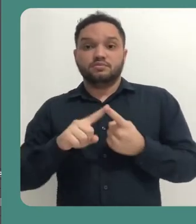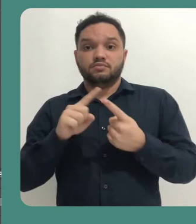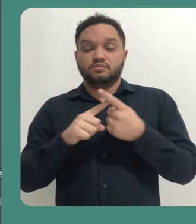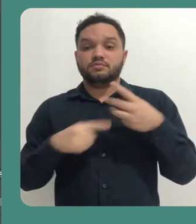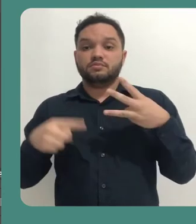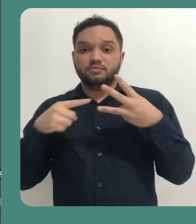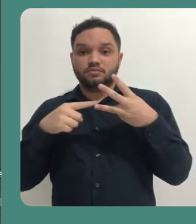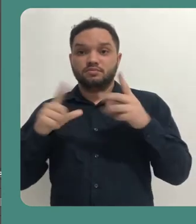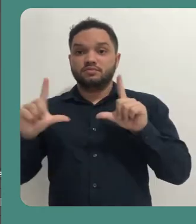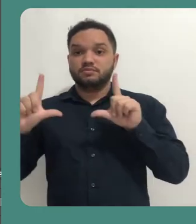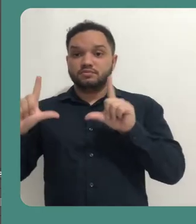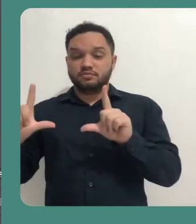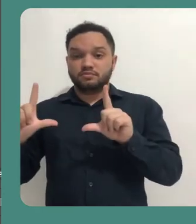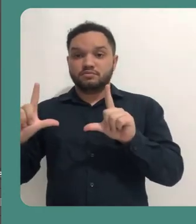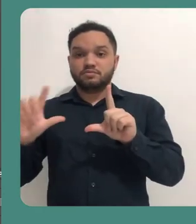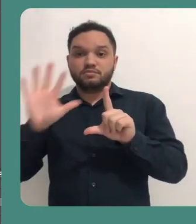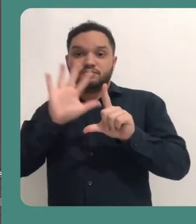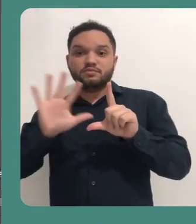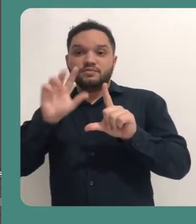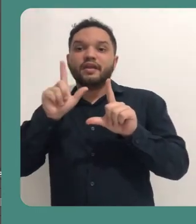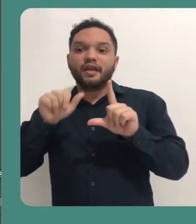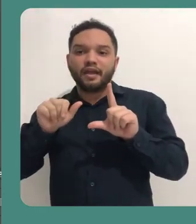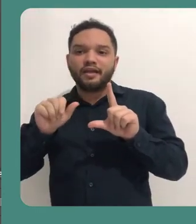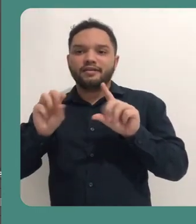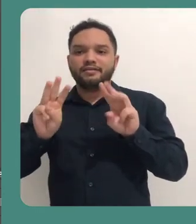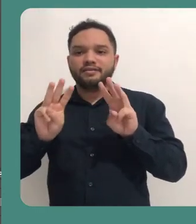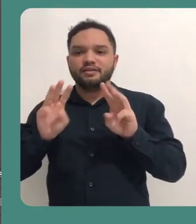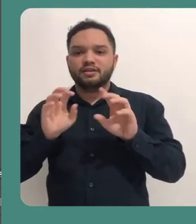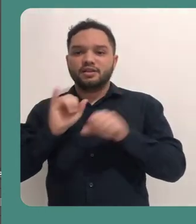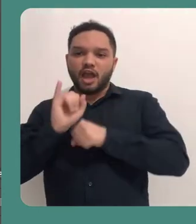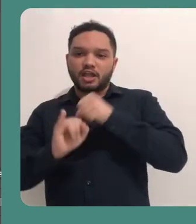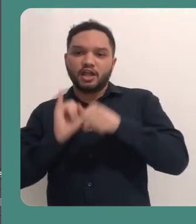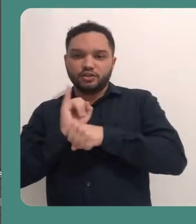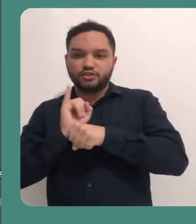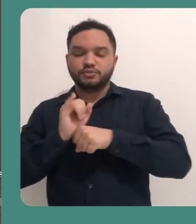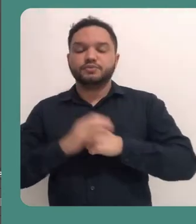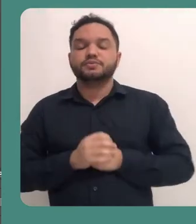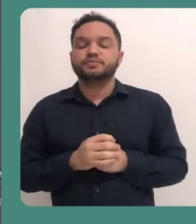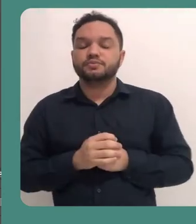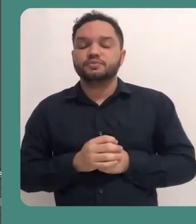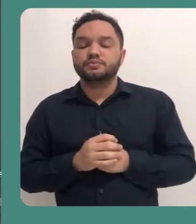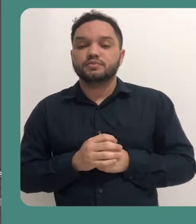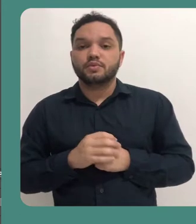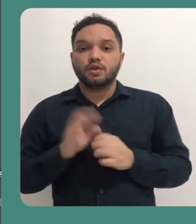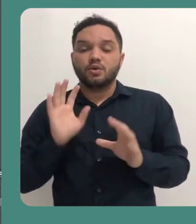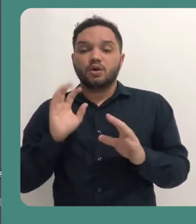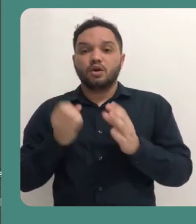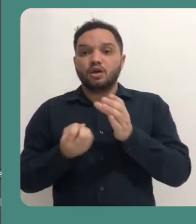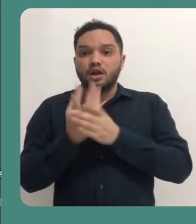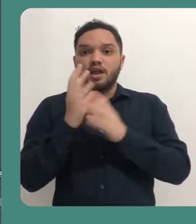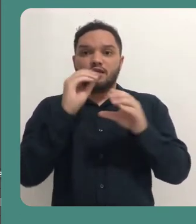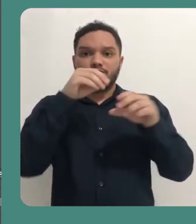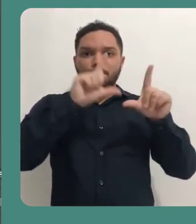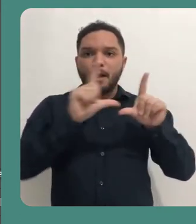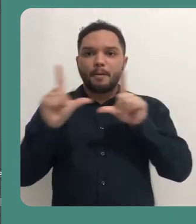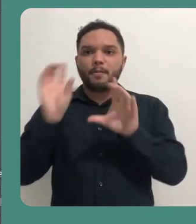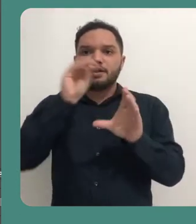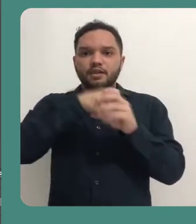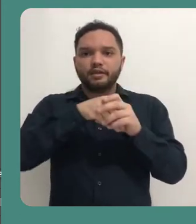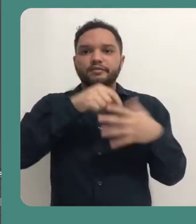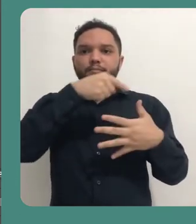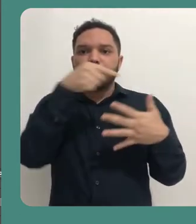E uma terceira cena que vai ser uma página de internet. Então vamos começar a criar os recursos dentro das cenas.